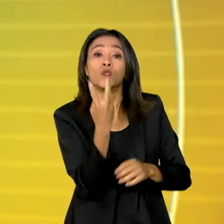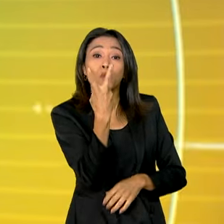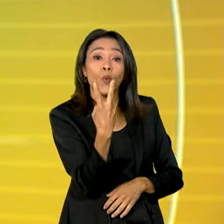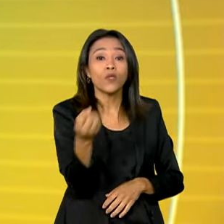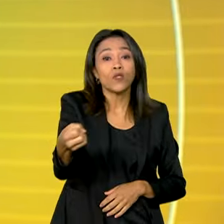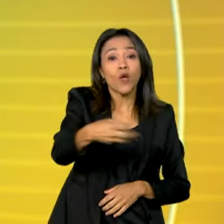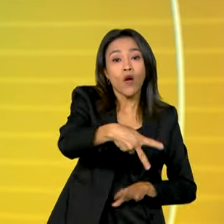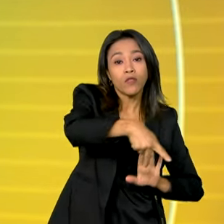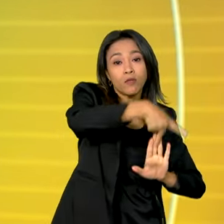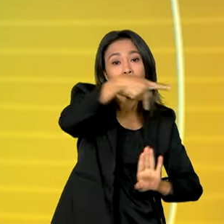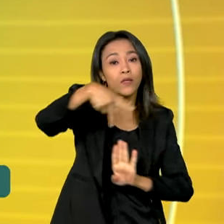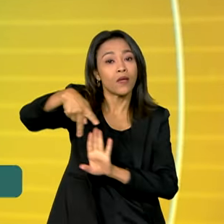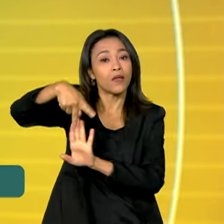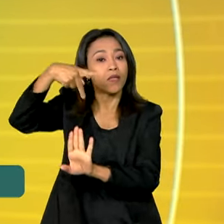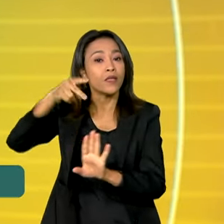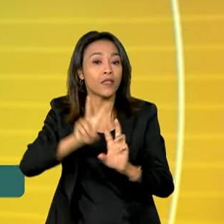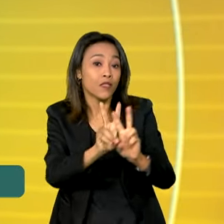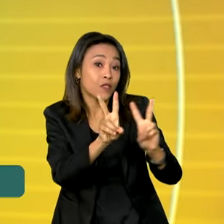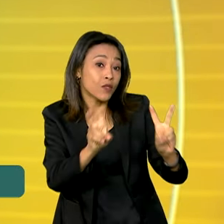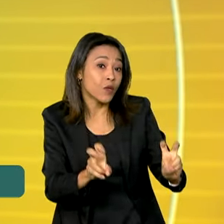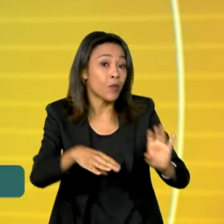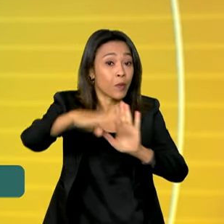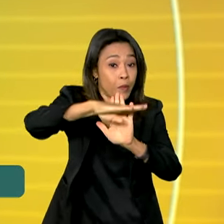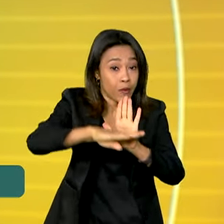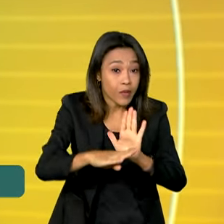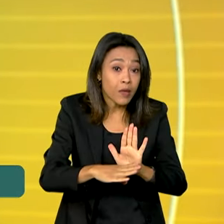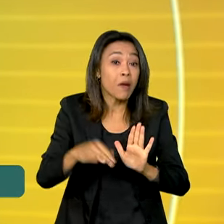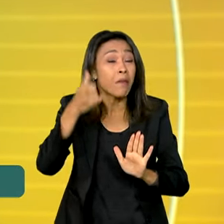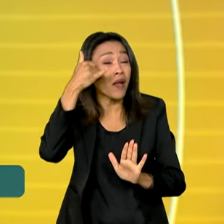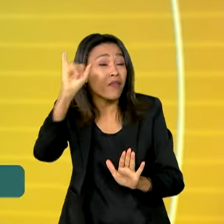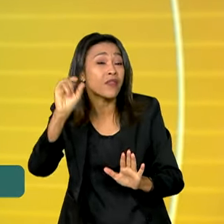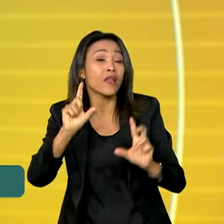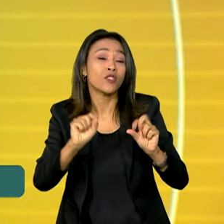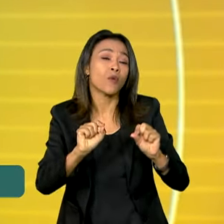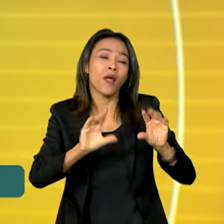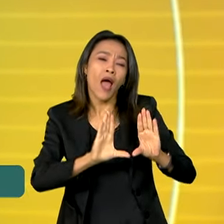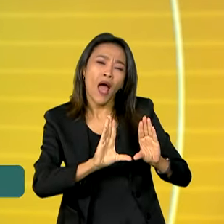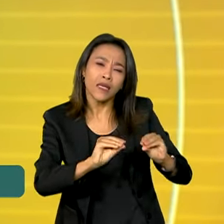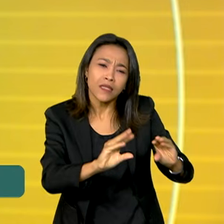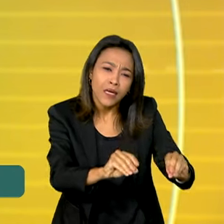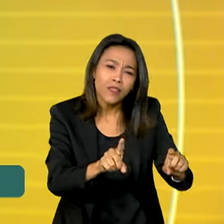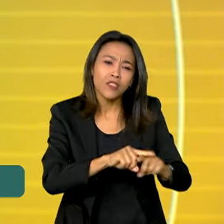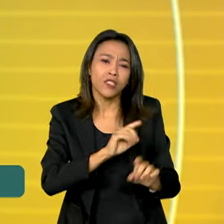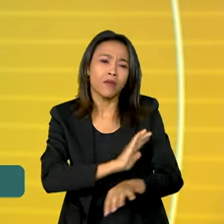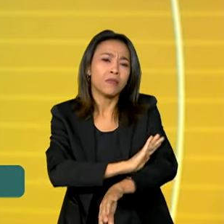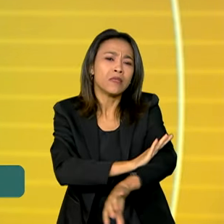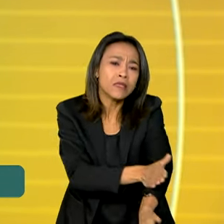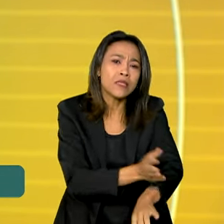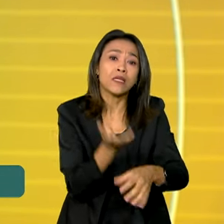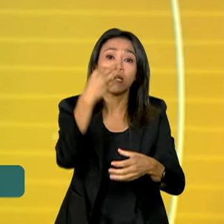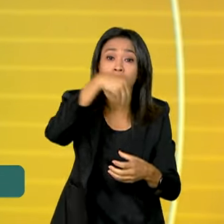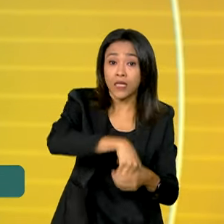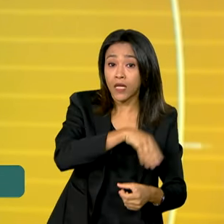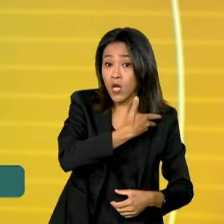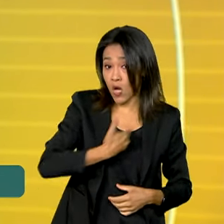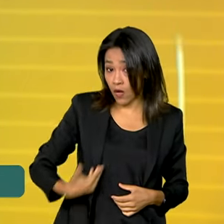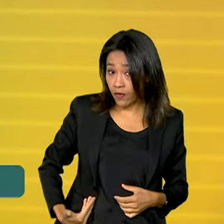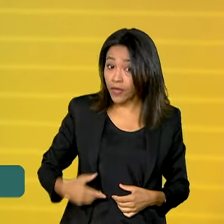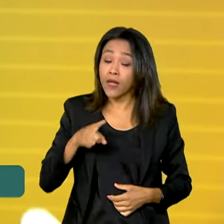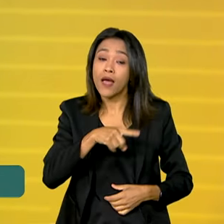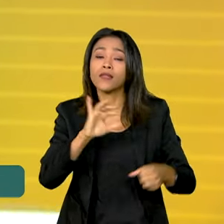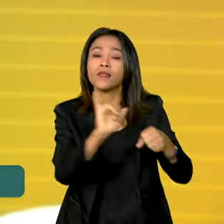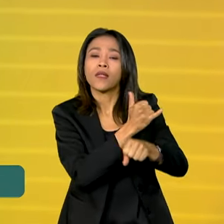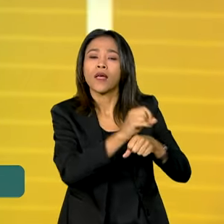regulamentam o programa de prevenção e enfrentamento do assédio e da discriminação no serviço público. As medidas